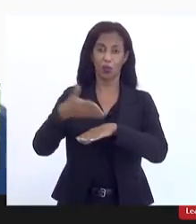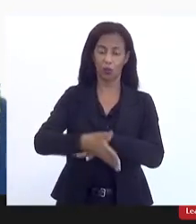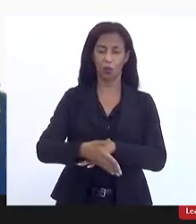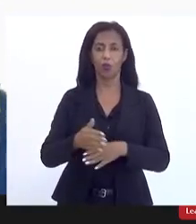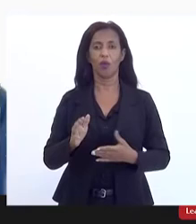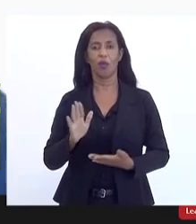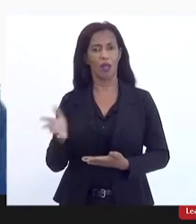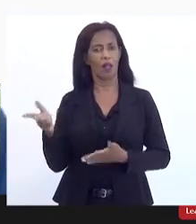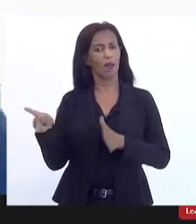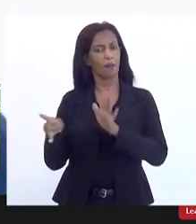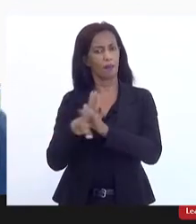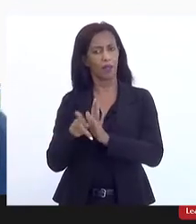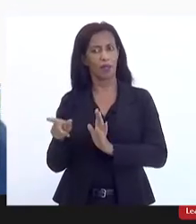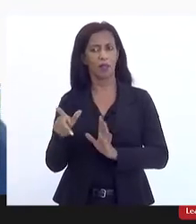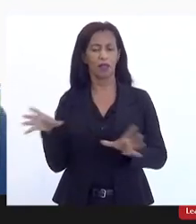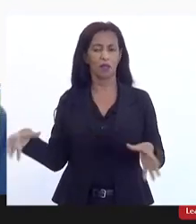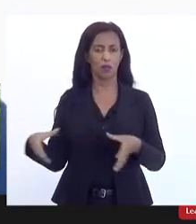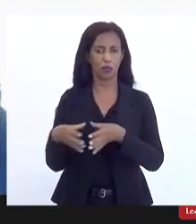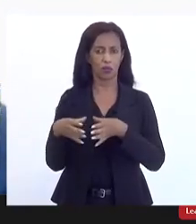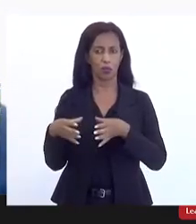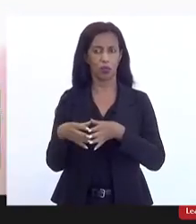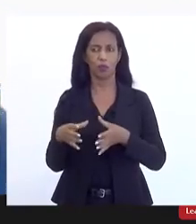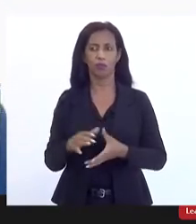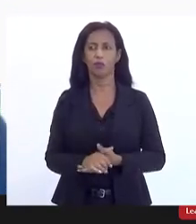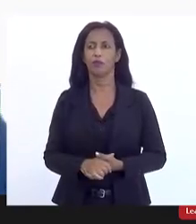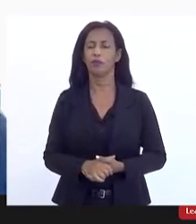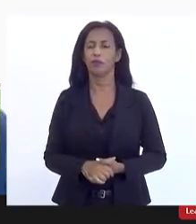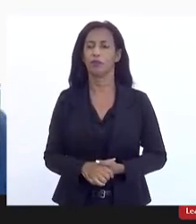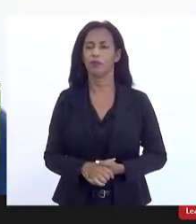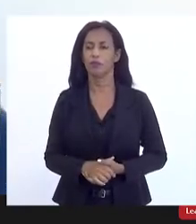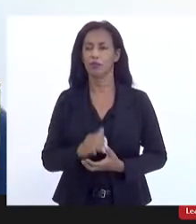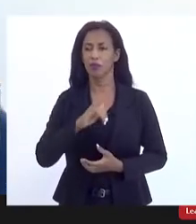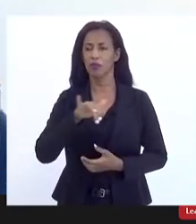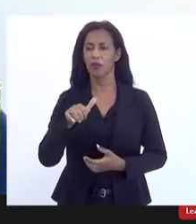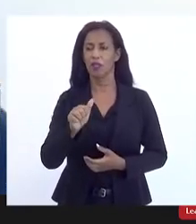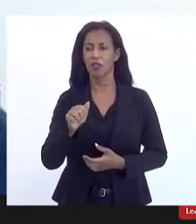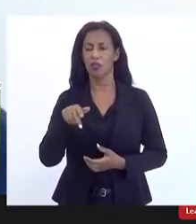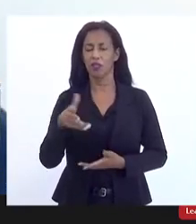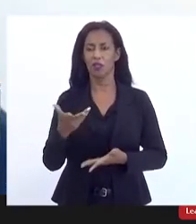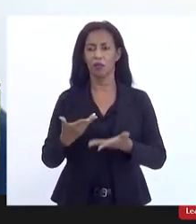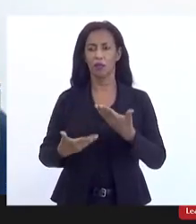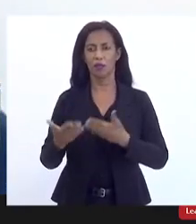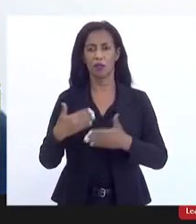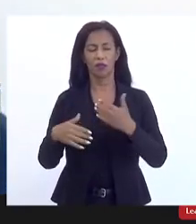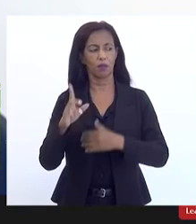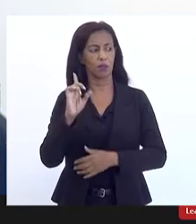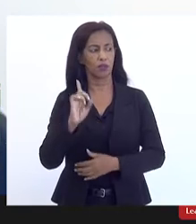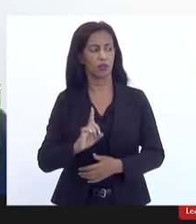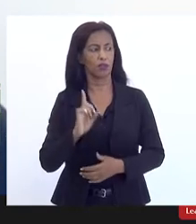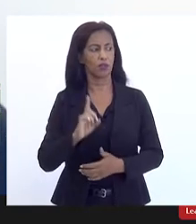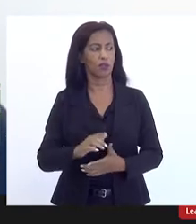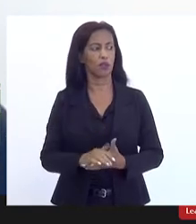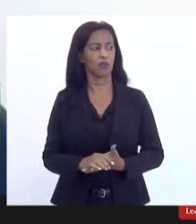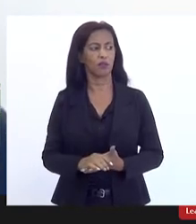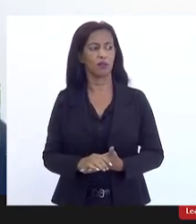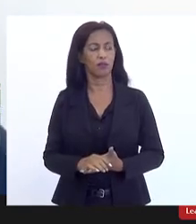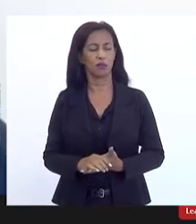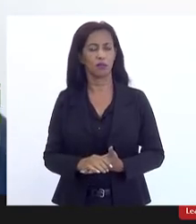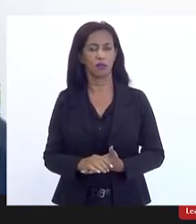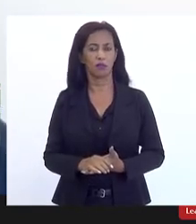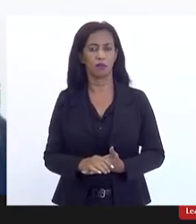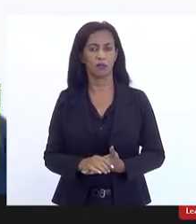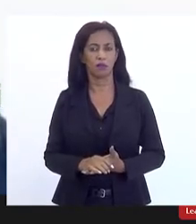áudio ela faz parte do nosso comitê aqui eu e o Luiz Felipe e a Jane nós fazemos parte da diretoria do comitê do Médio Paraíba e assim